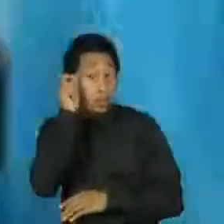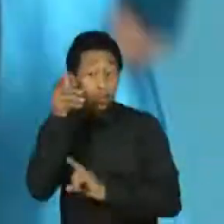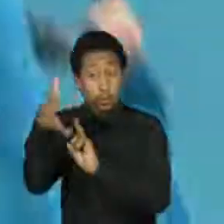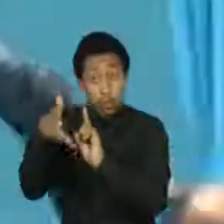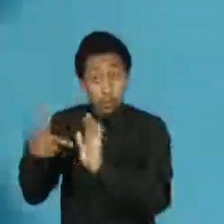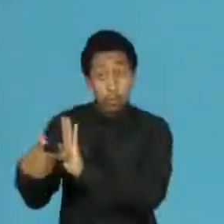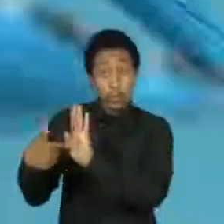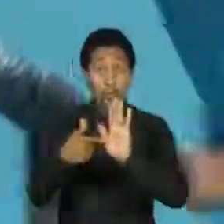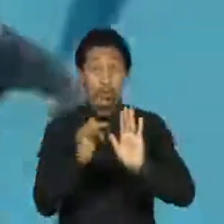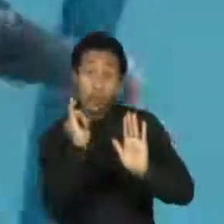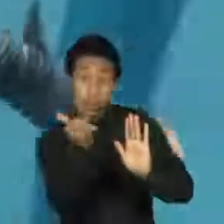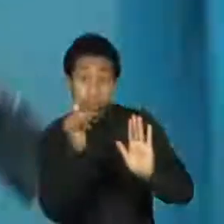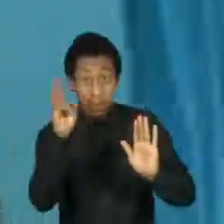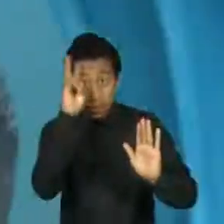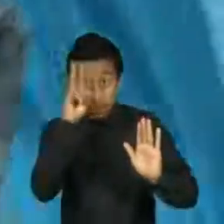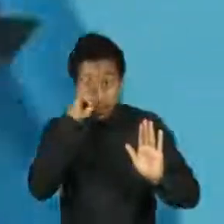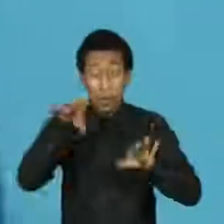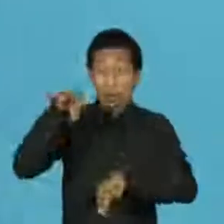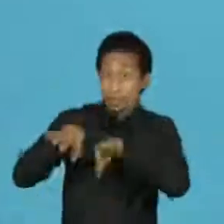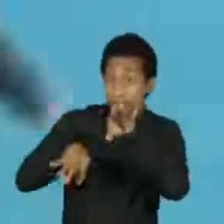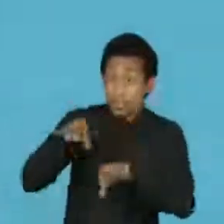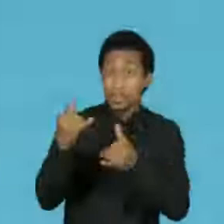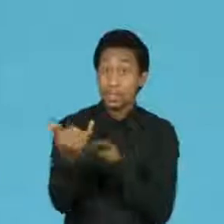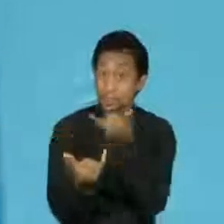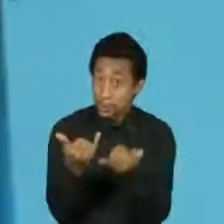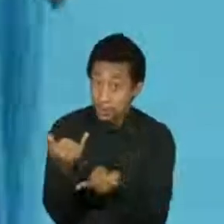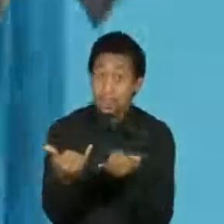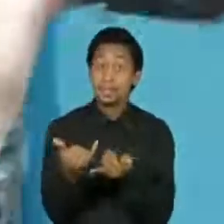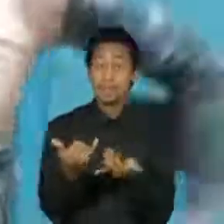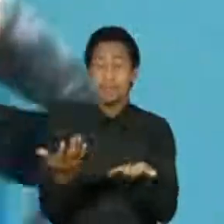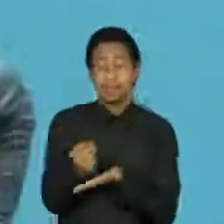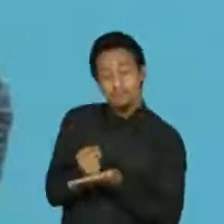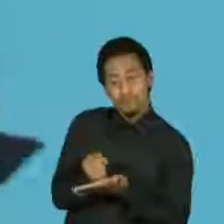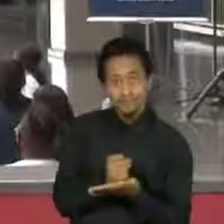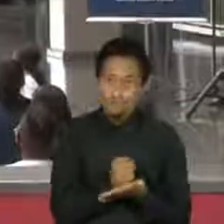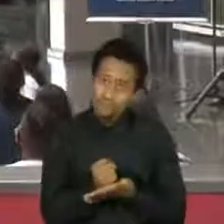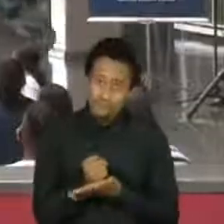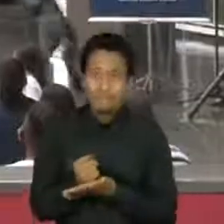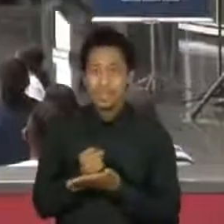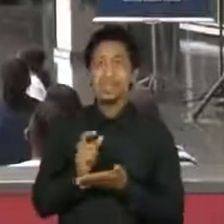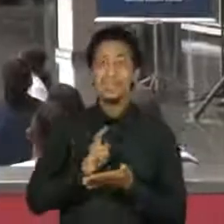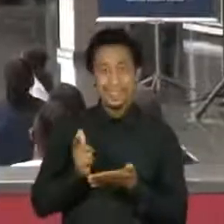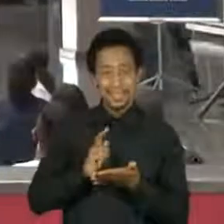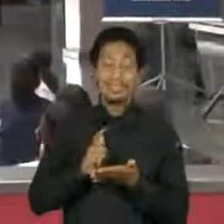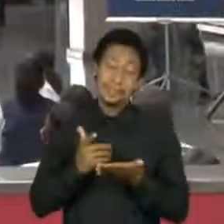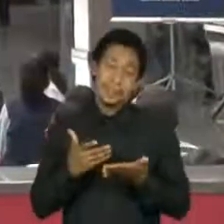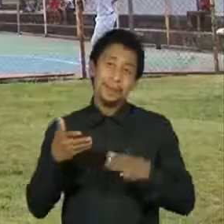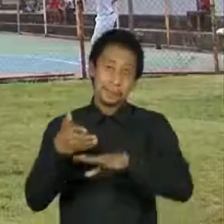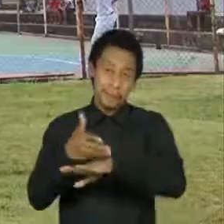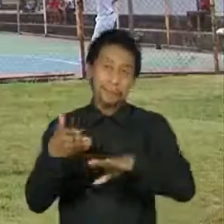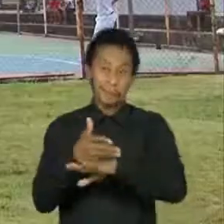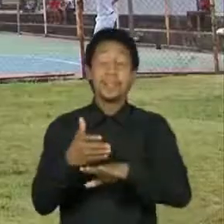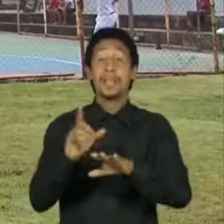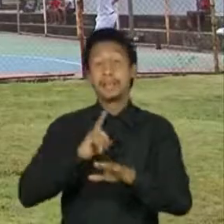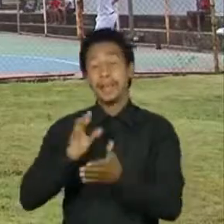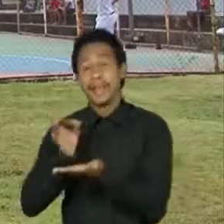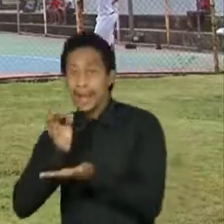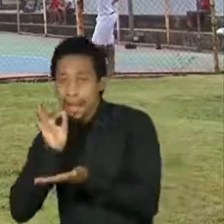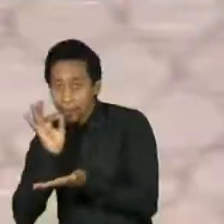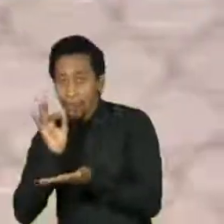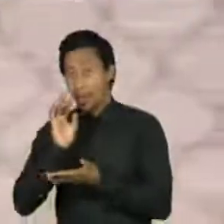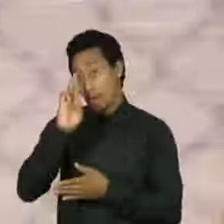histórias, oficinas, jogos, brincadeiras, dentre outras ações. E os participantes receberão café da manhã,